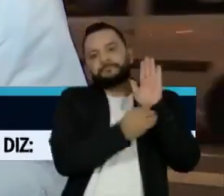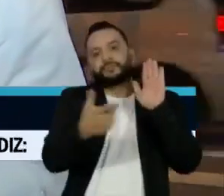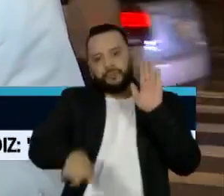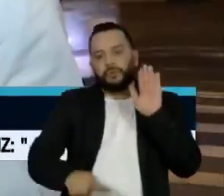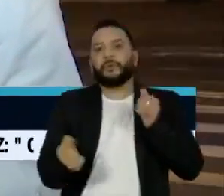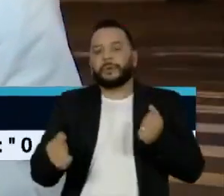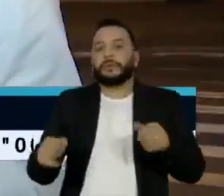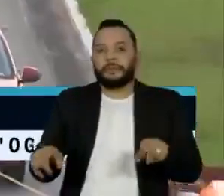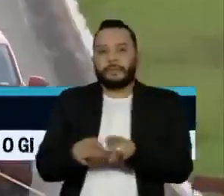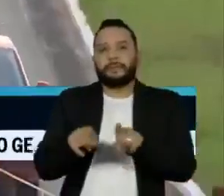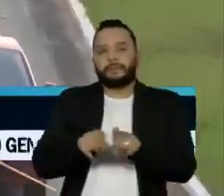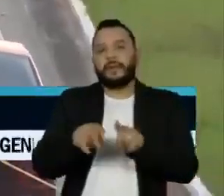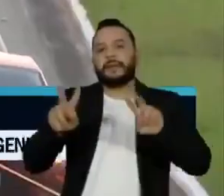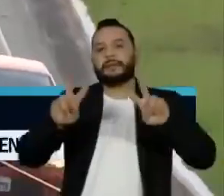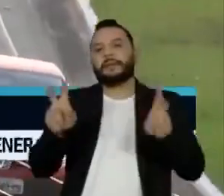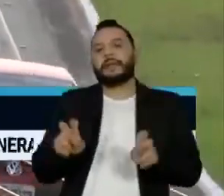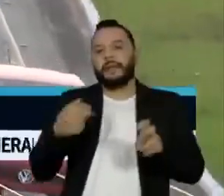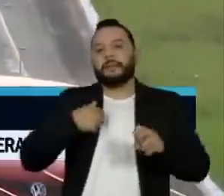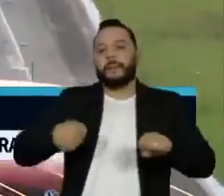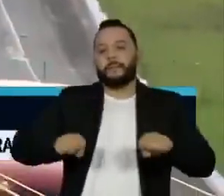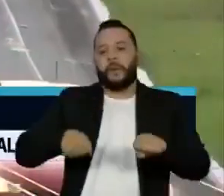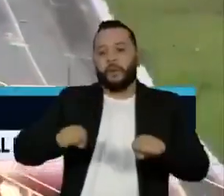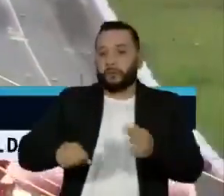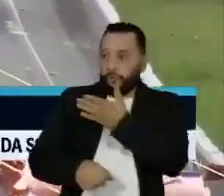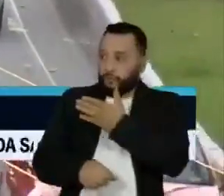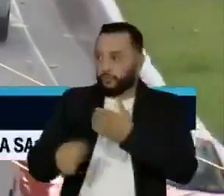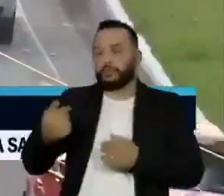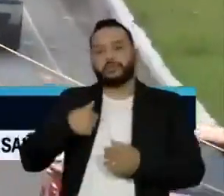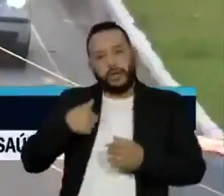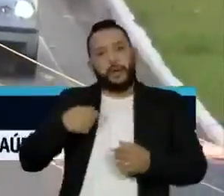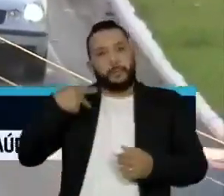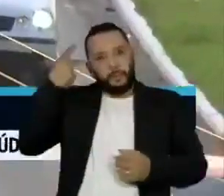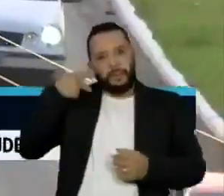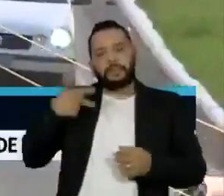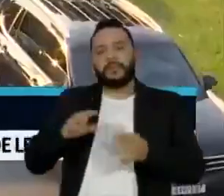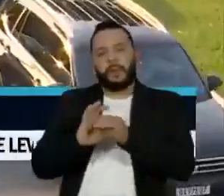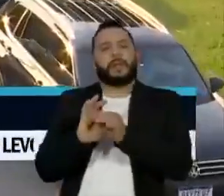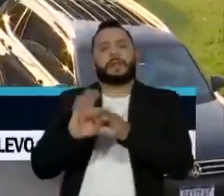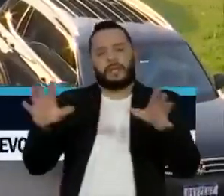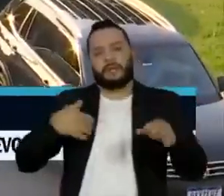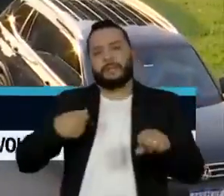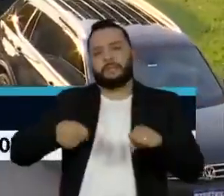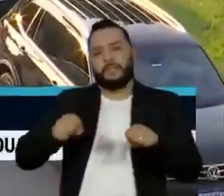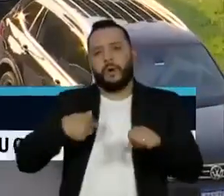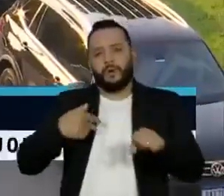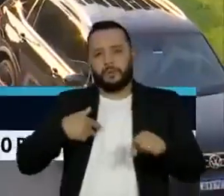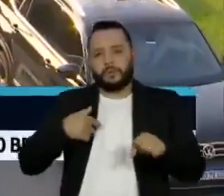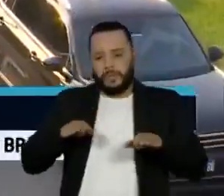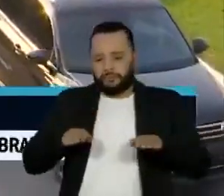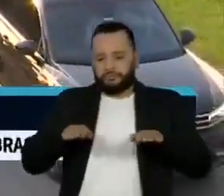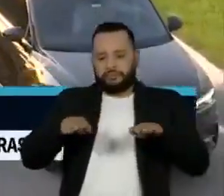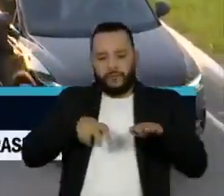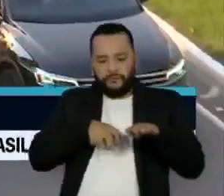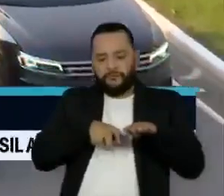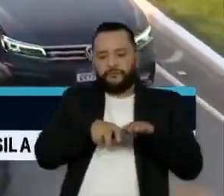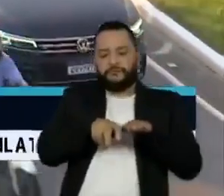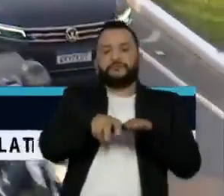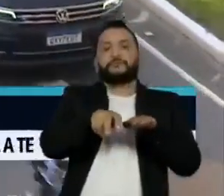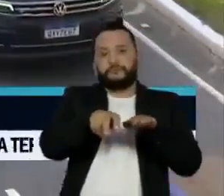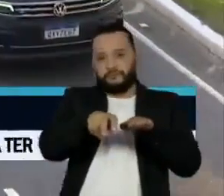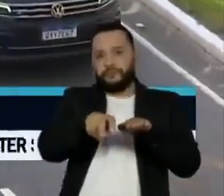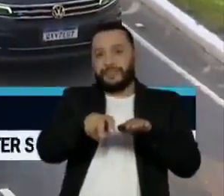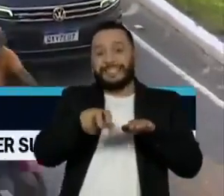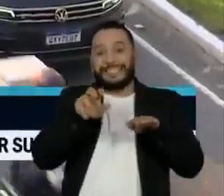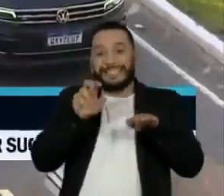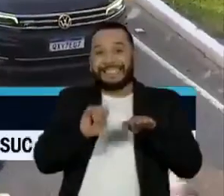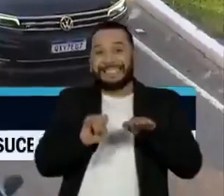circulação de motos. O trecho aprovado pelos parlamentares permitiu o trânsito de motocicletas entre as faixas de veículos somente quando